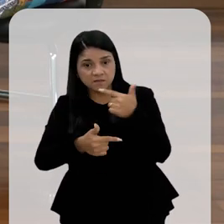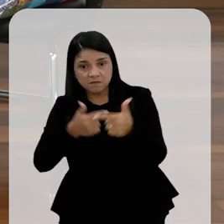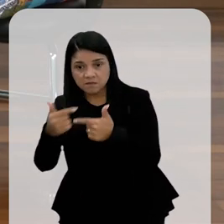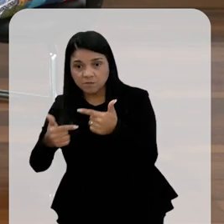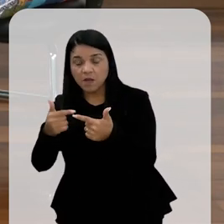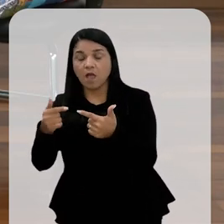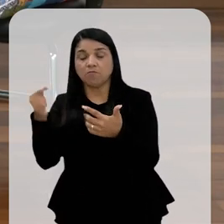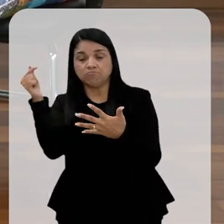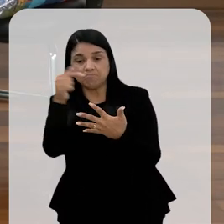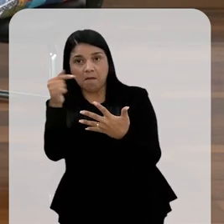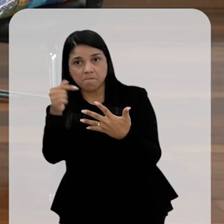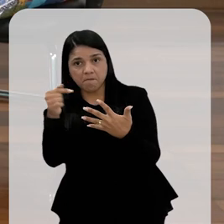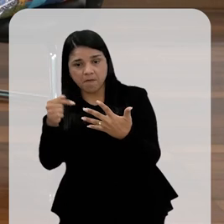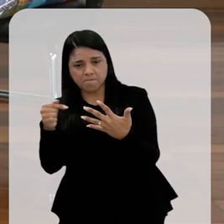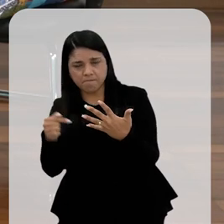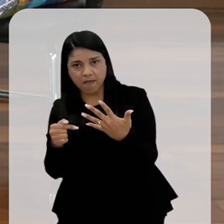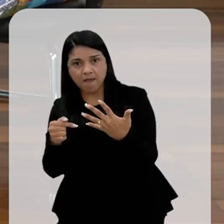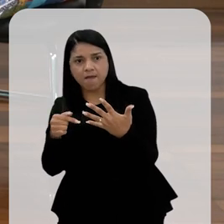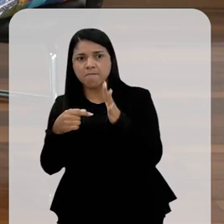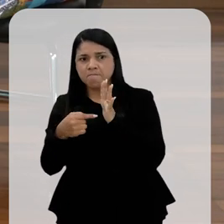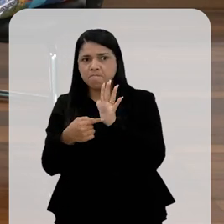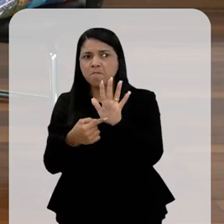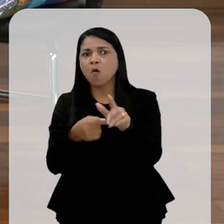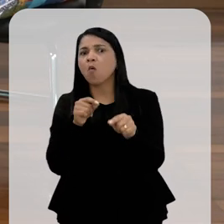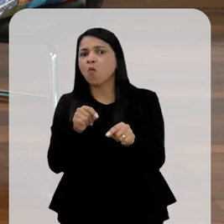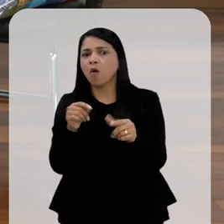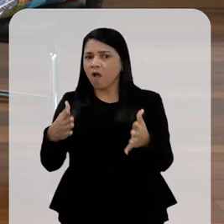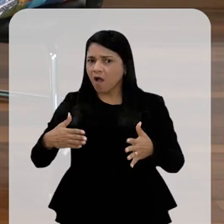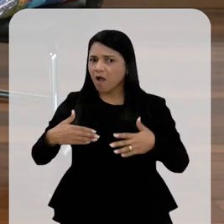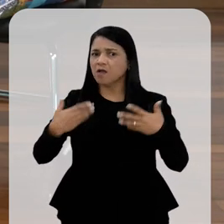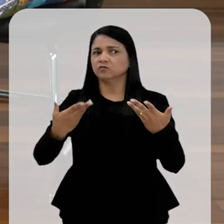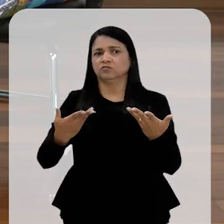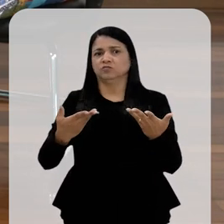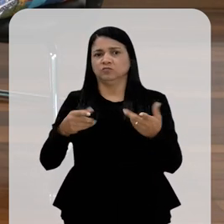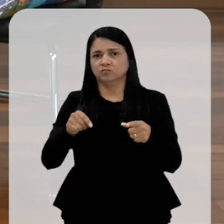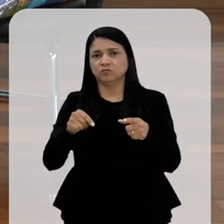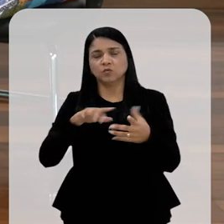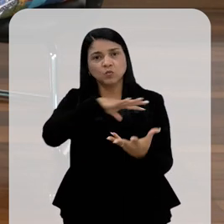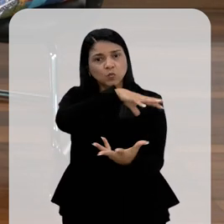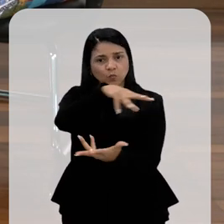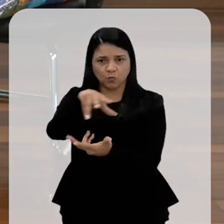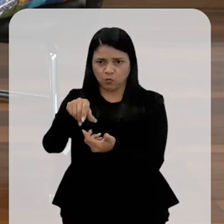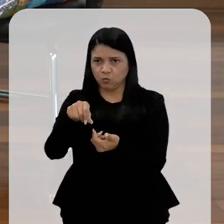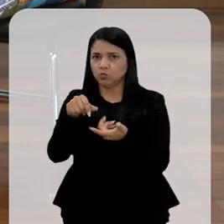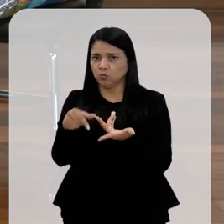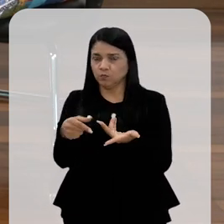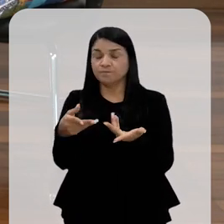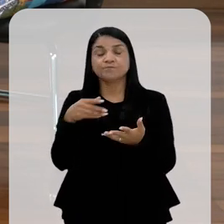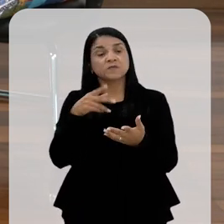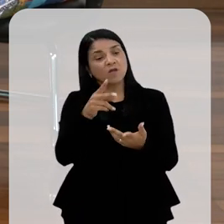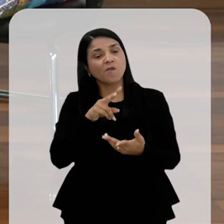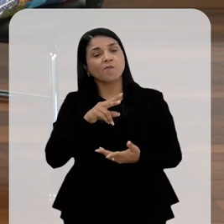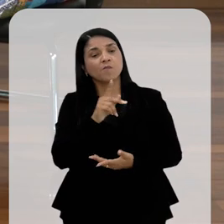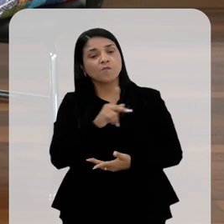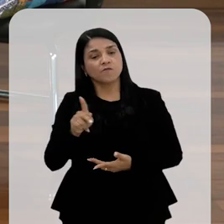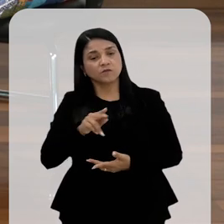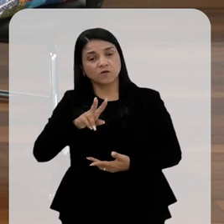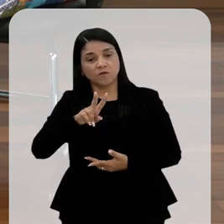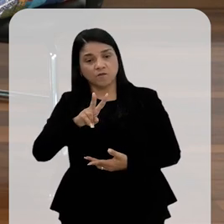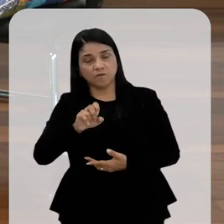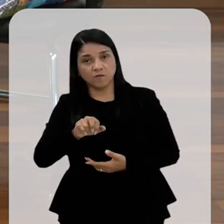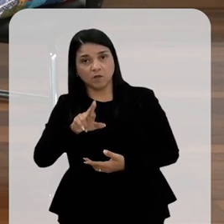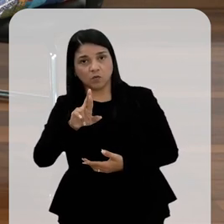trabalhar com alguns indicadores aqui, realmente é muito assustador o que está acontecendo em termos mundiais. Professora Verônica, a questão